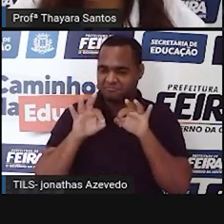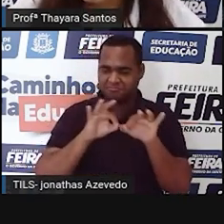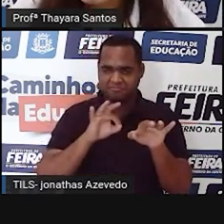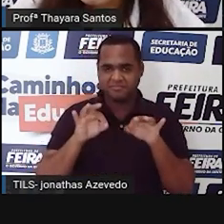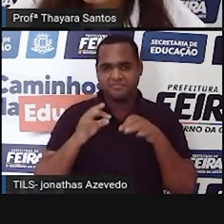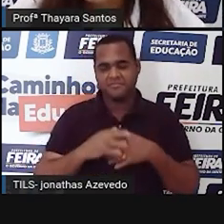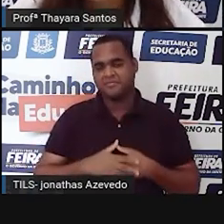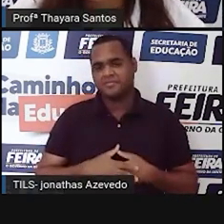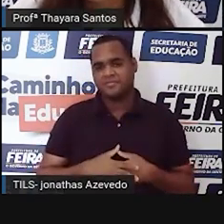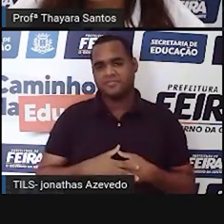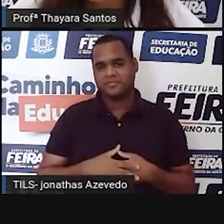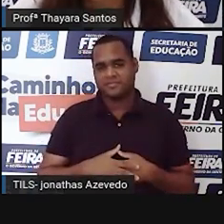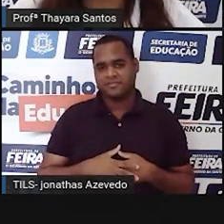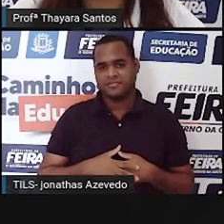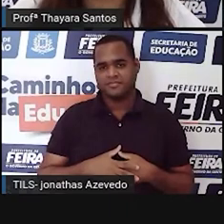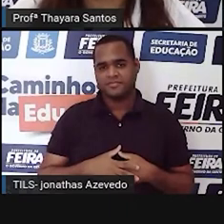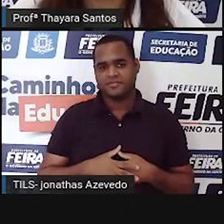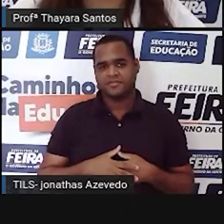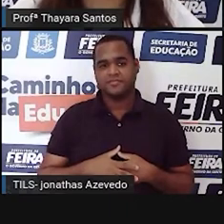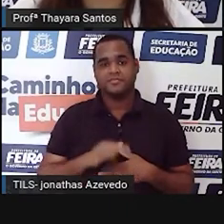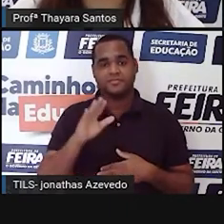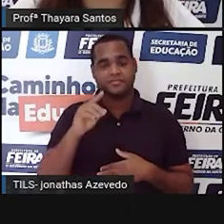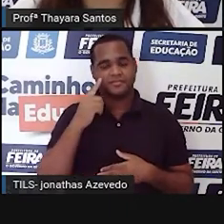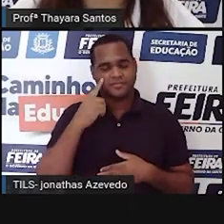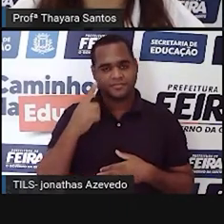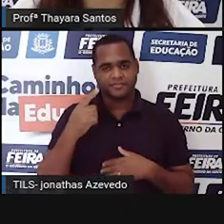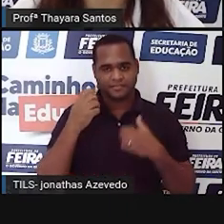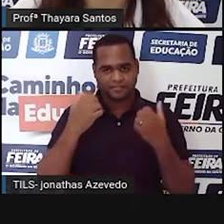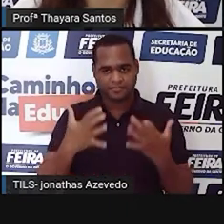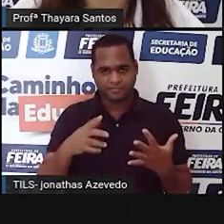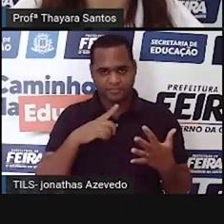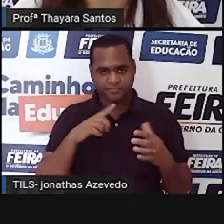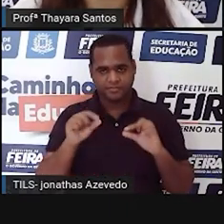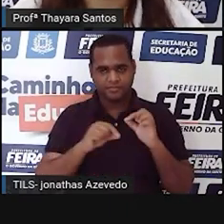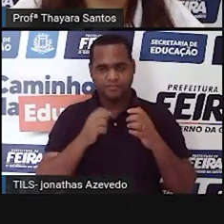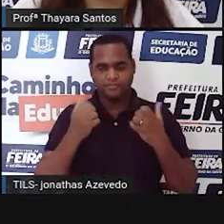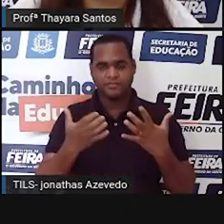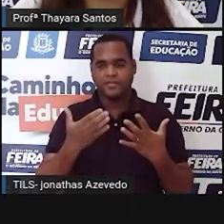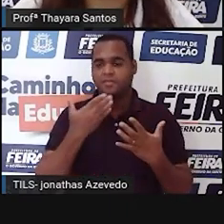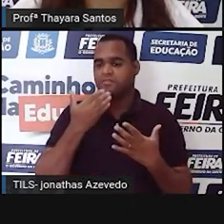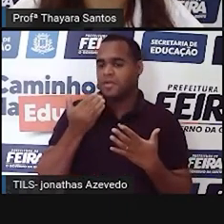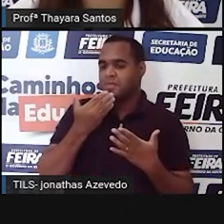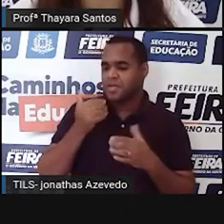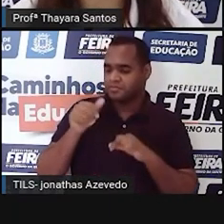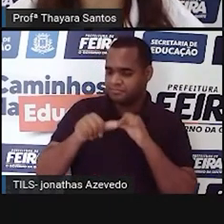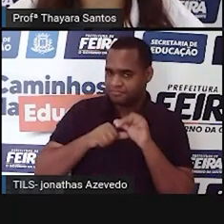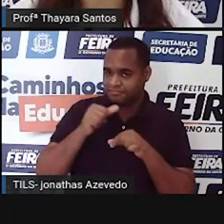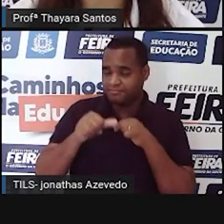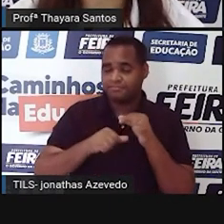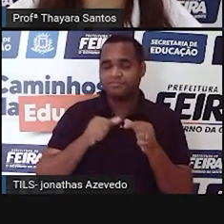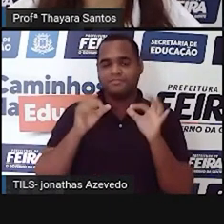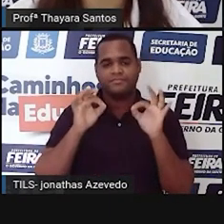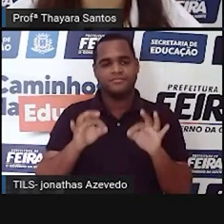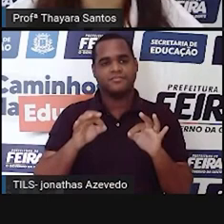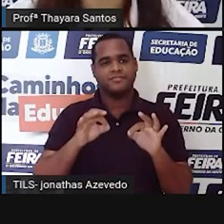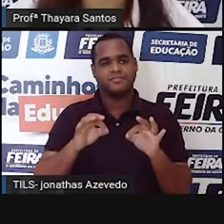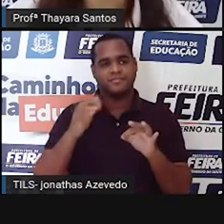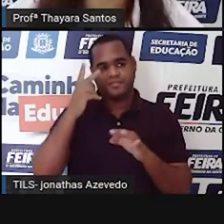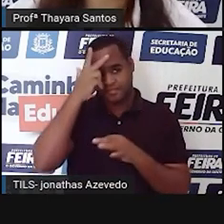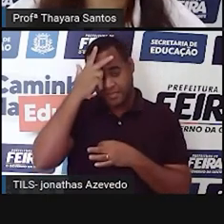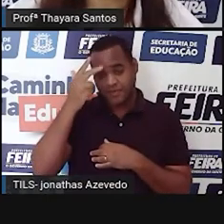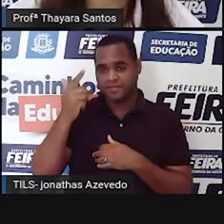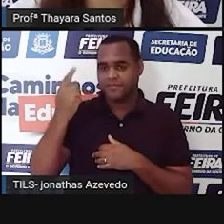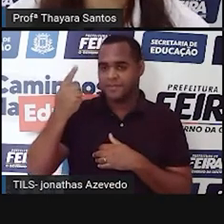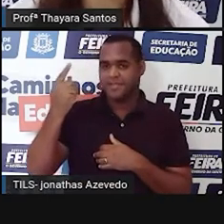E esse microscópio, ele foi melhorado com o tempo. E a primeira pessoa que de